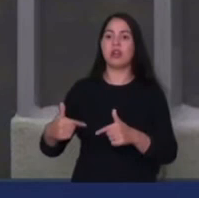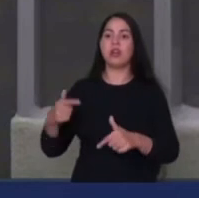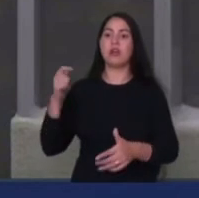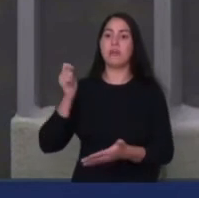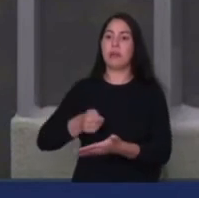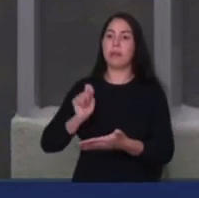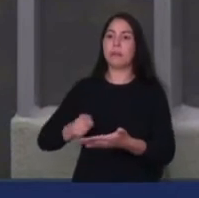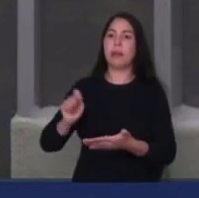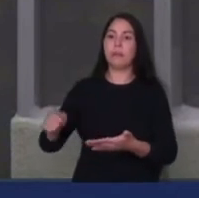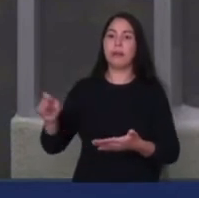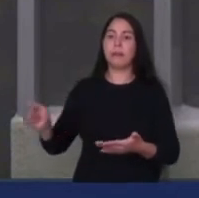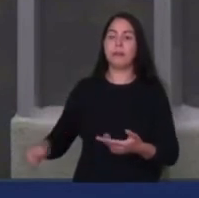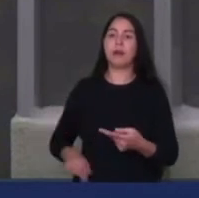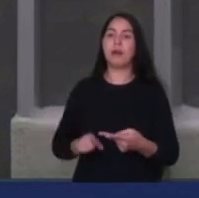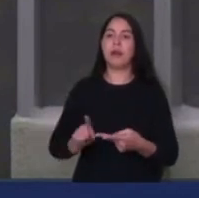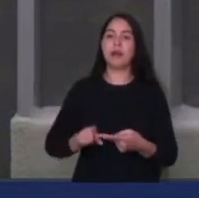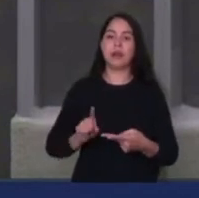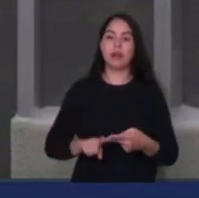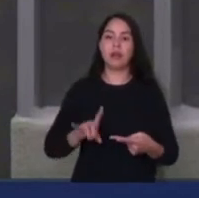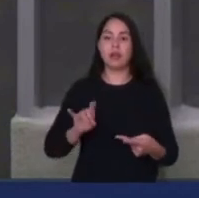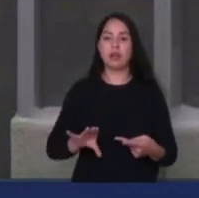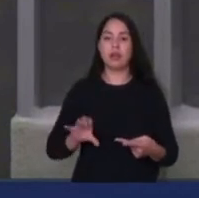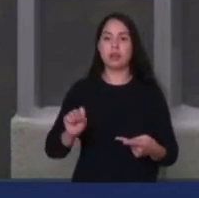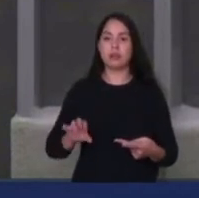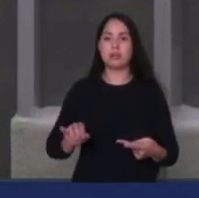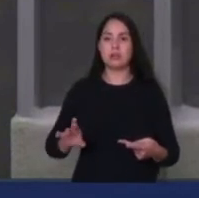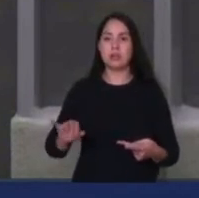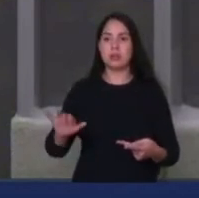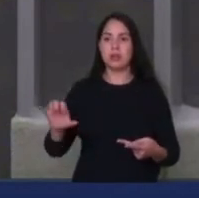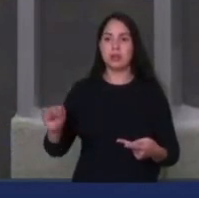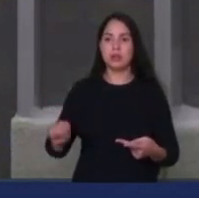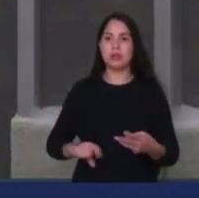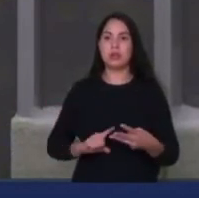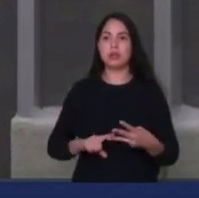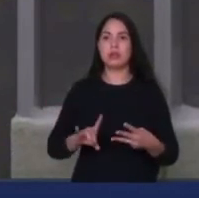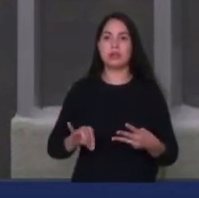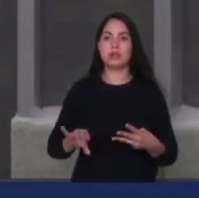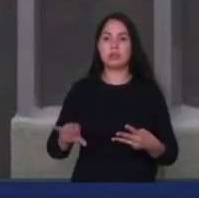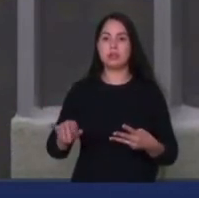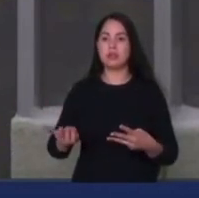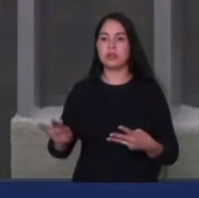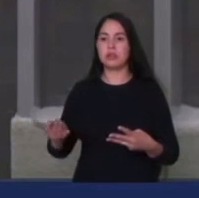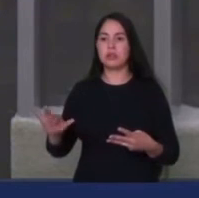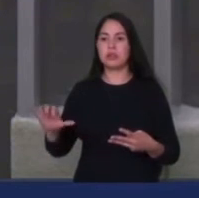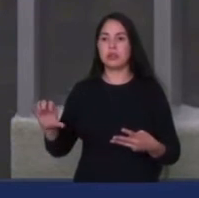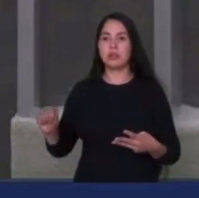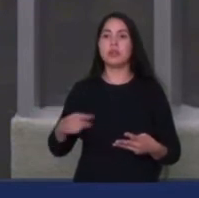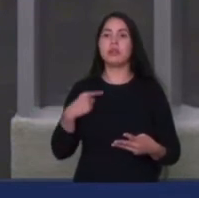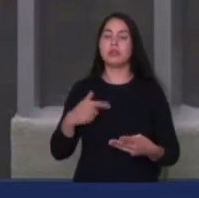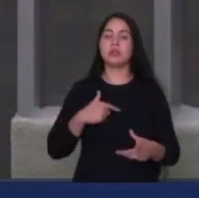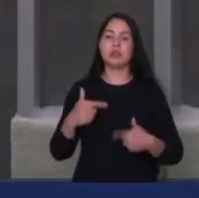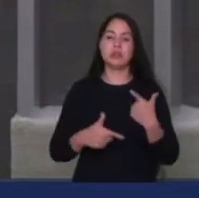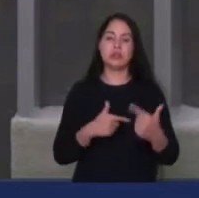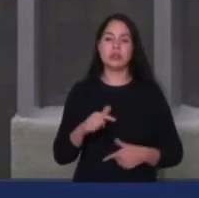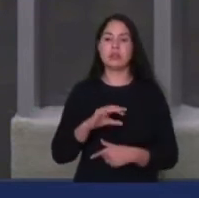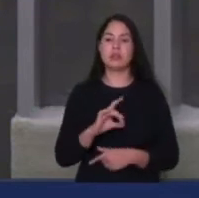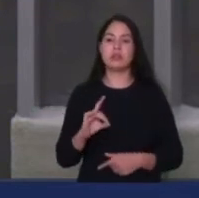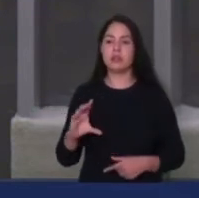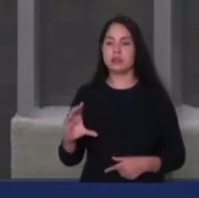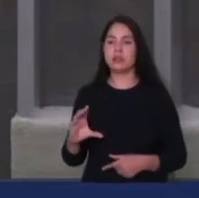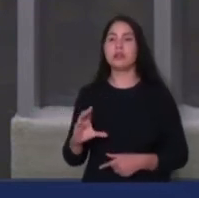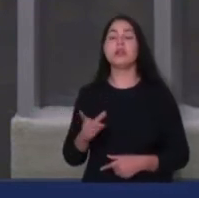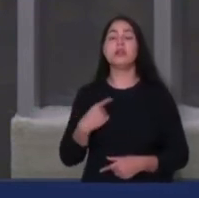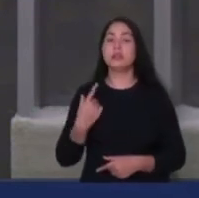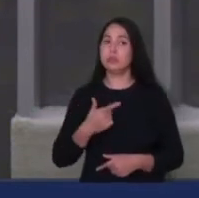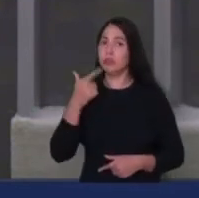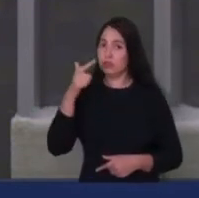por danos morais, danos materiais. É isso que nós estamos ativamente trabalhando pela defesa do consumidor. E reforço que está